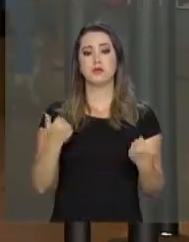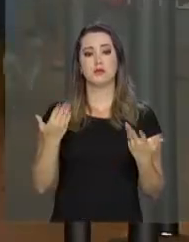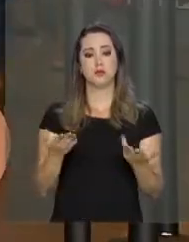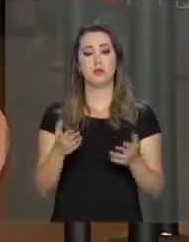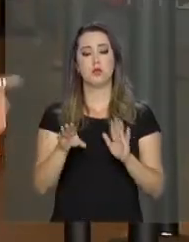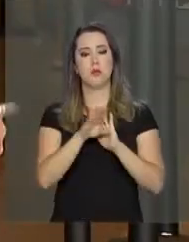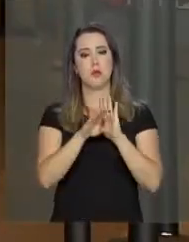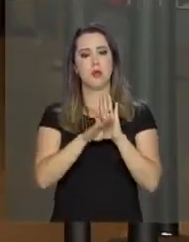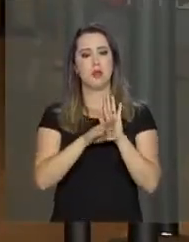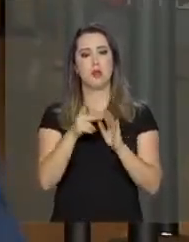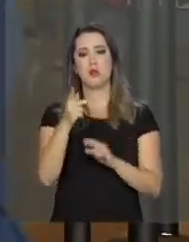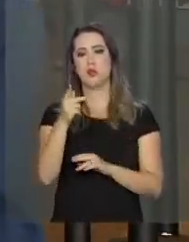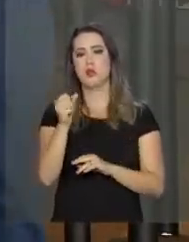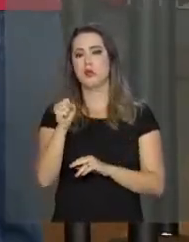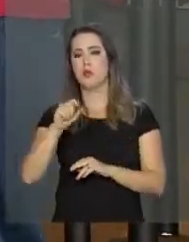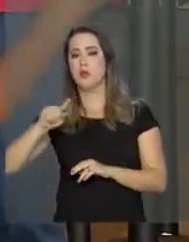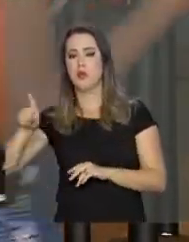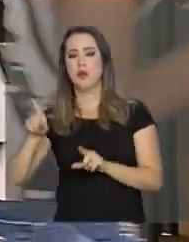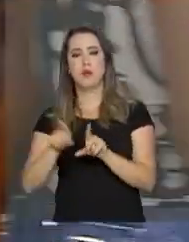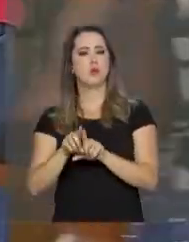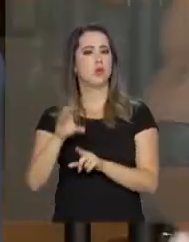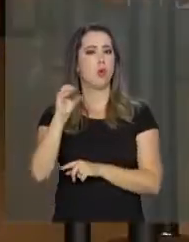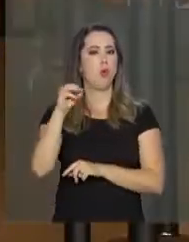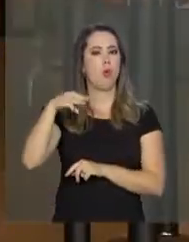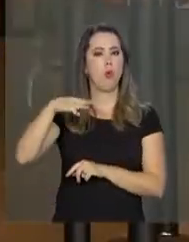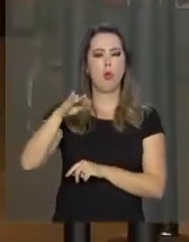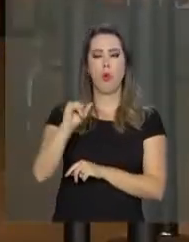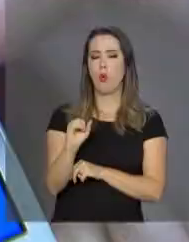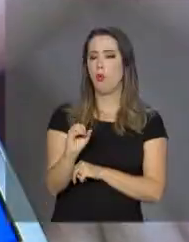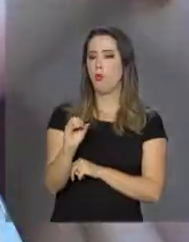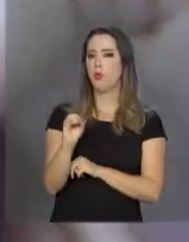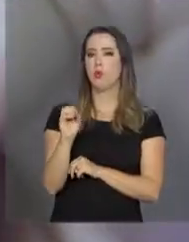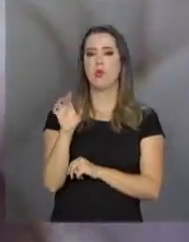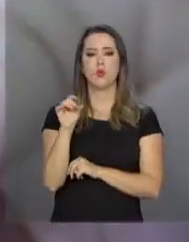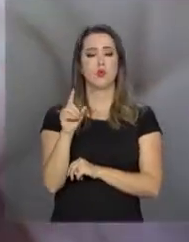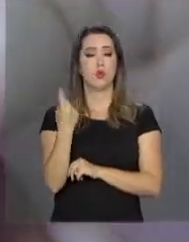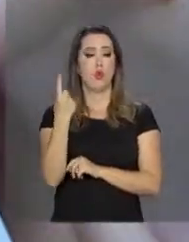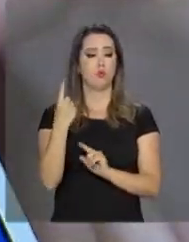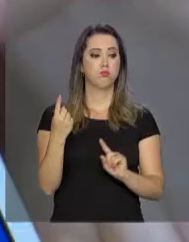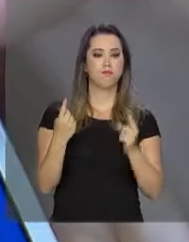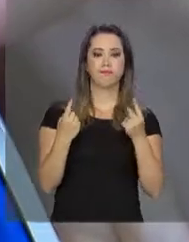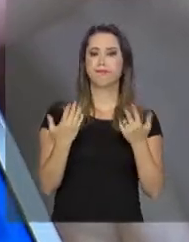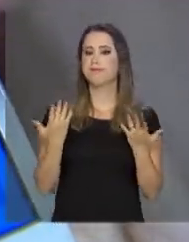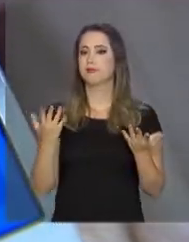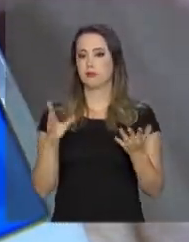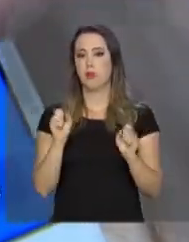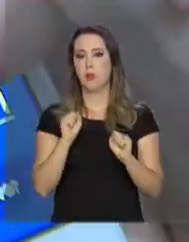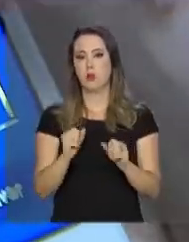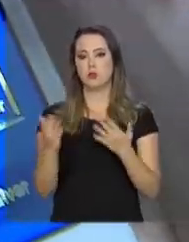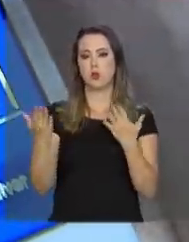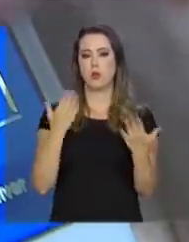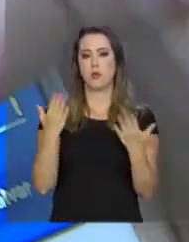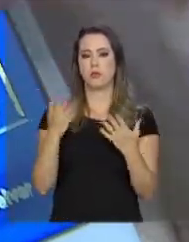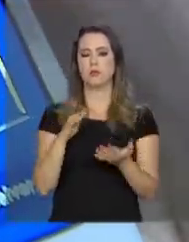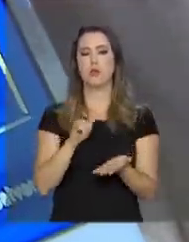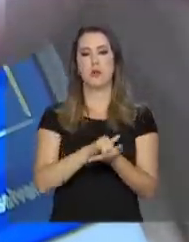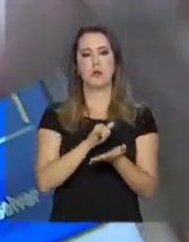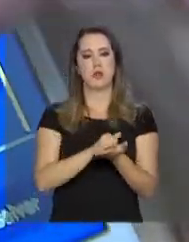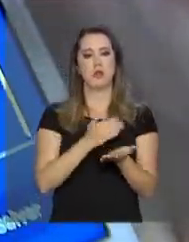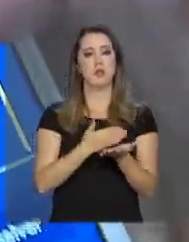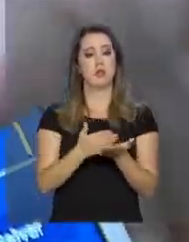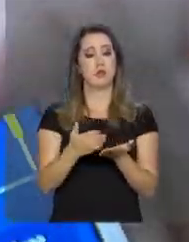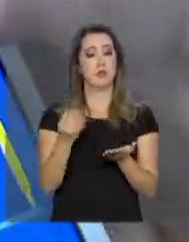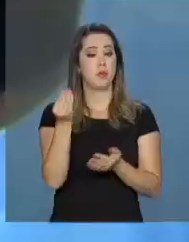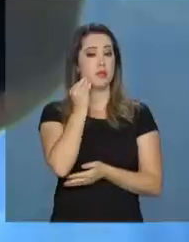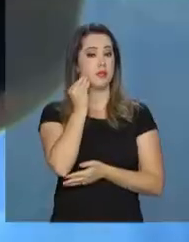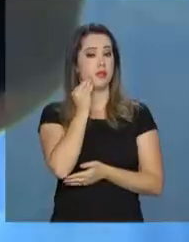planos pós-pagos, combos e também planos individuais. O aplicativo ainda está na fase de testes e deve começar a